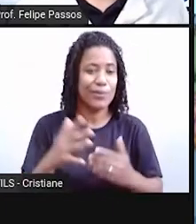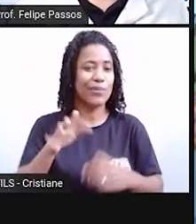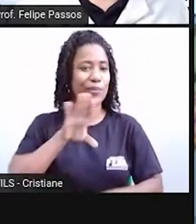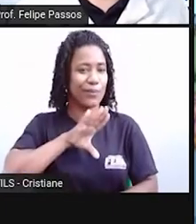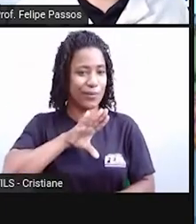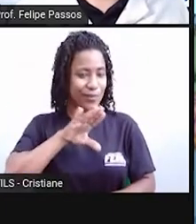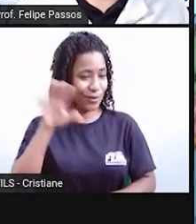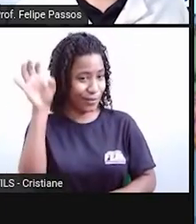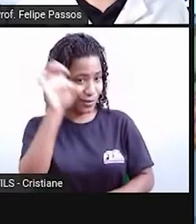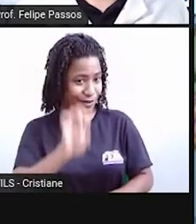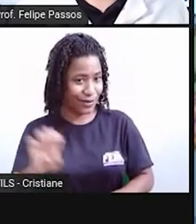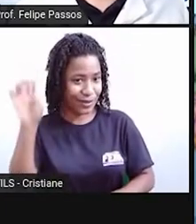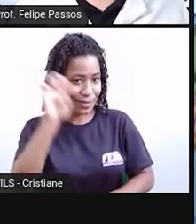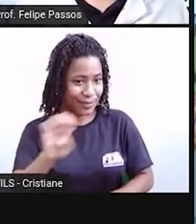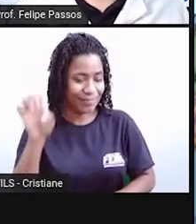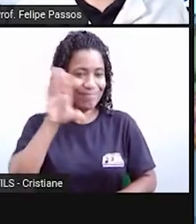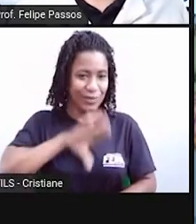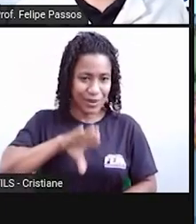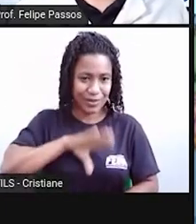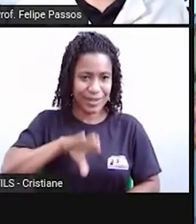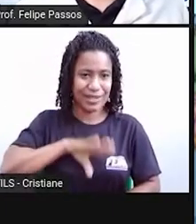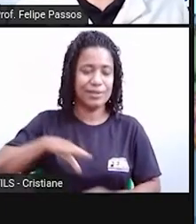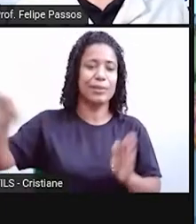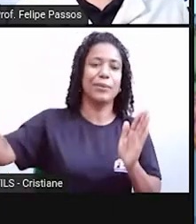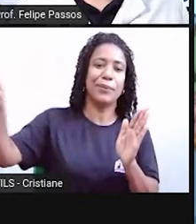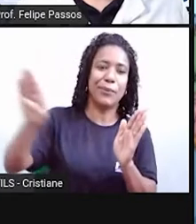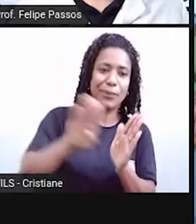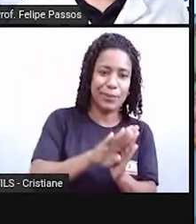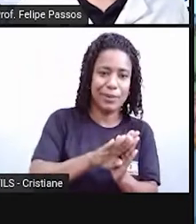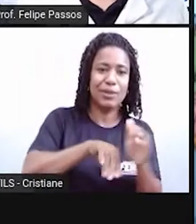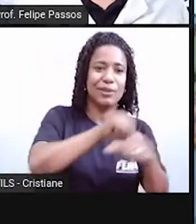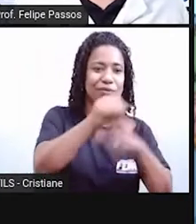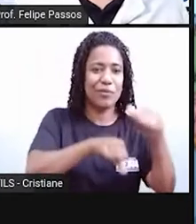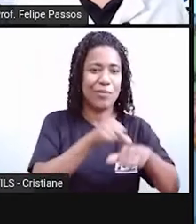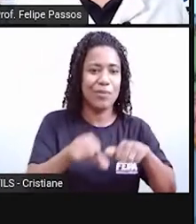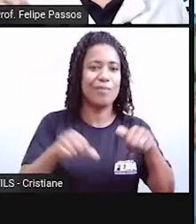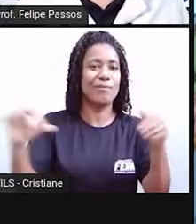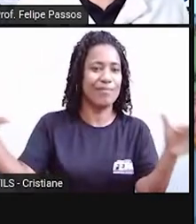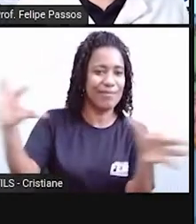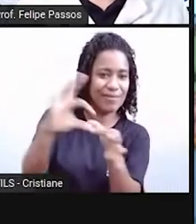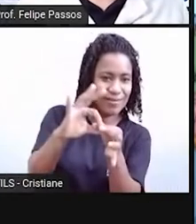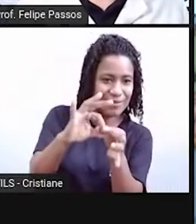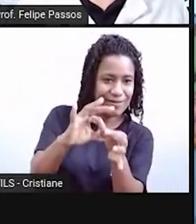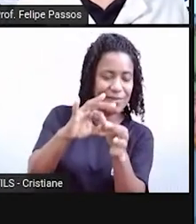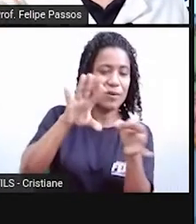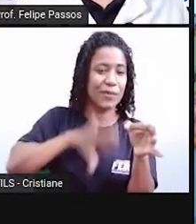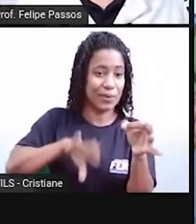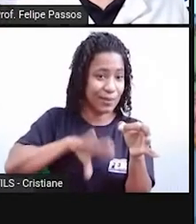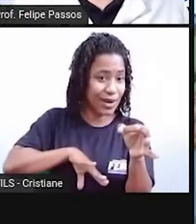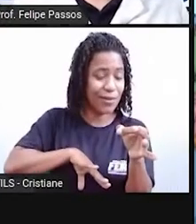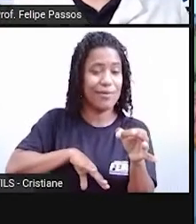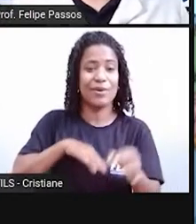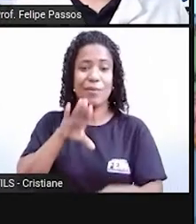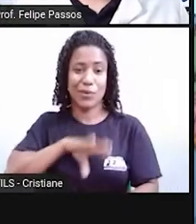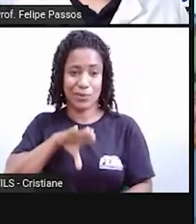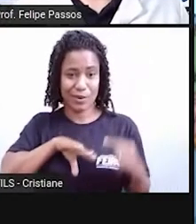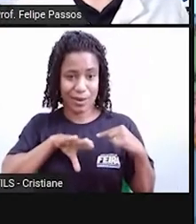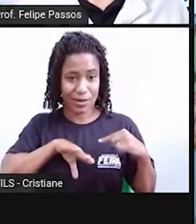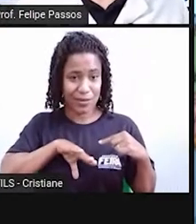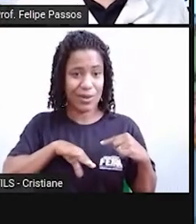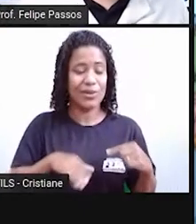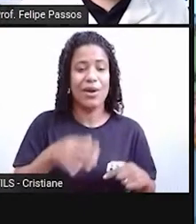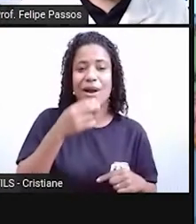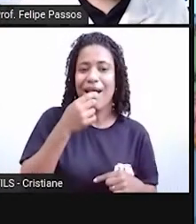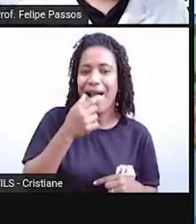transformou o território brasileiro numa colônia portuguesa e aí ele trouxe a língua portuguesa, o português de Portugal.